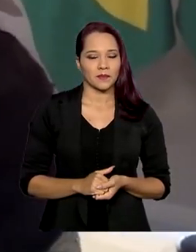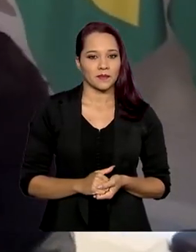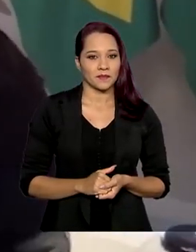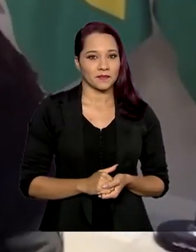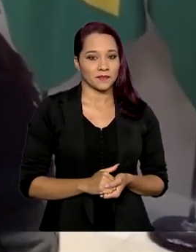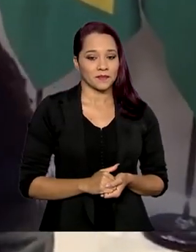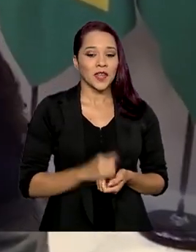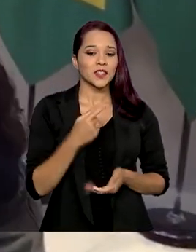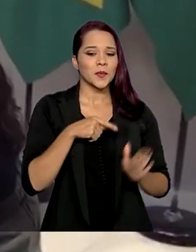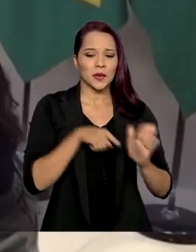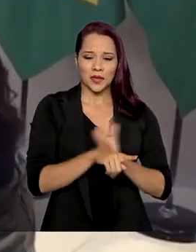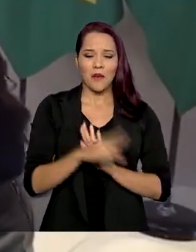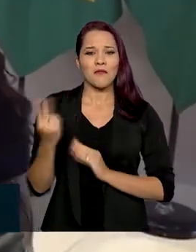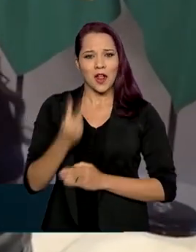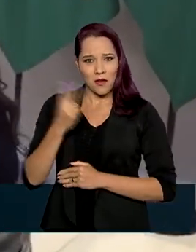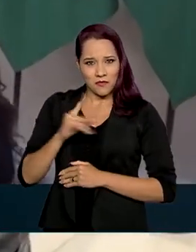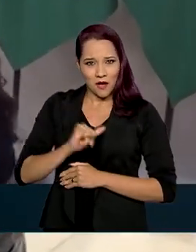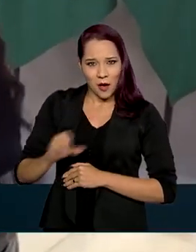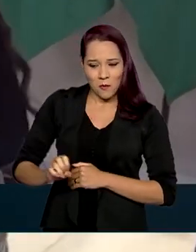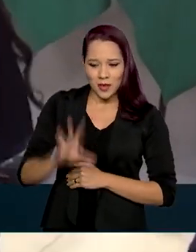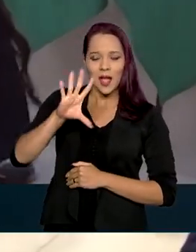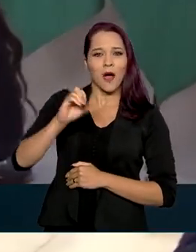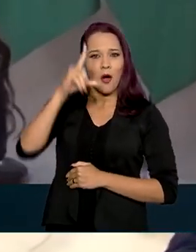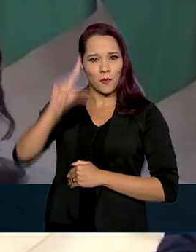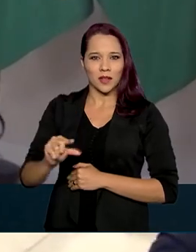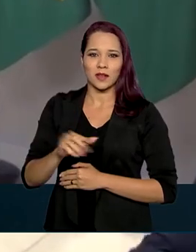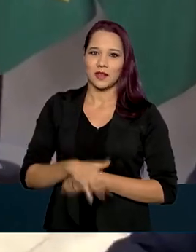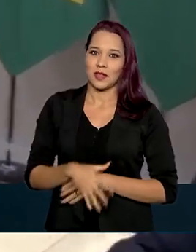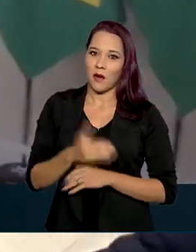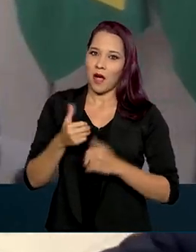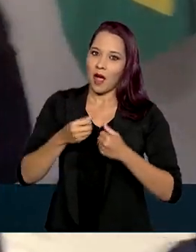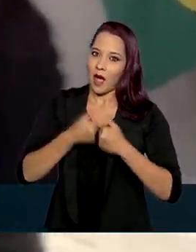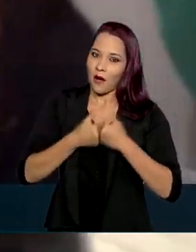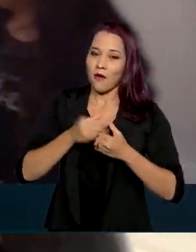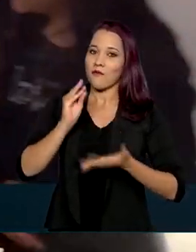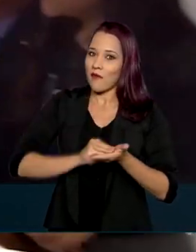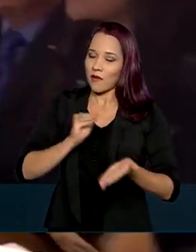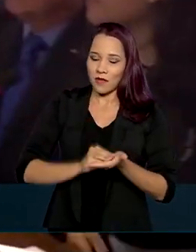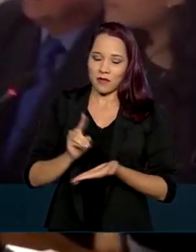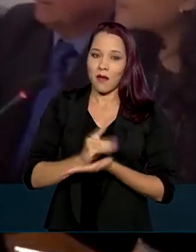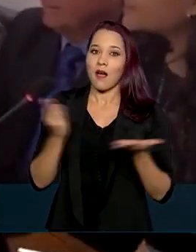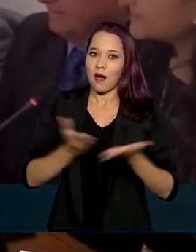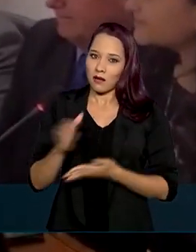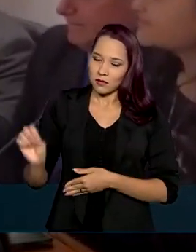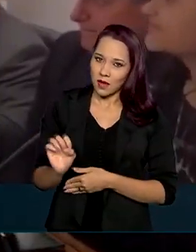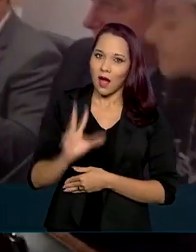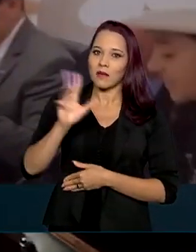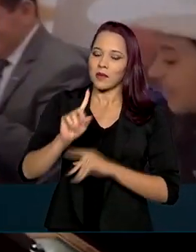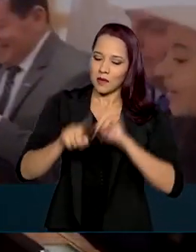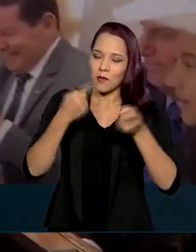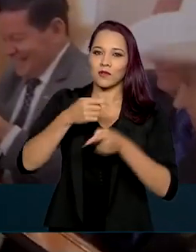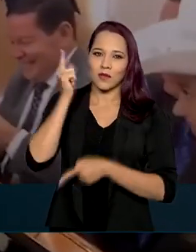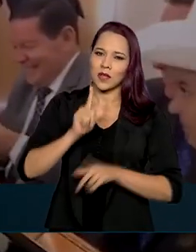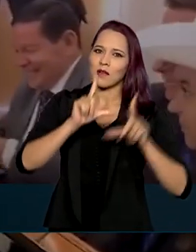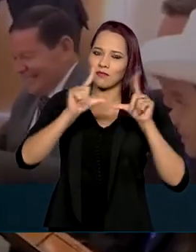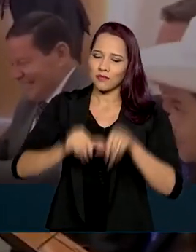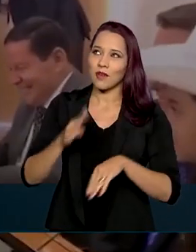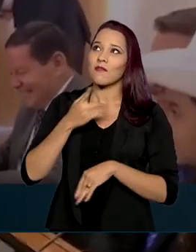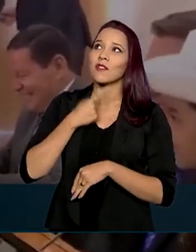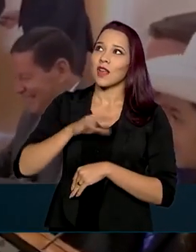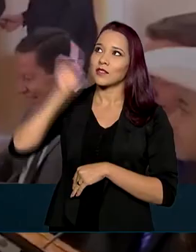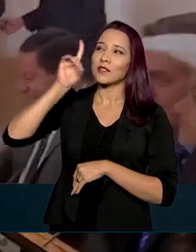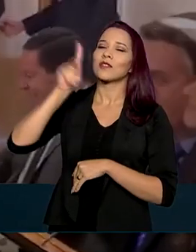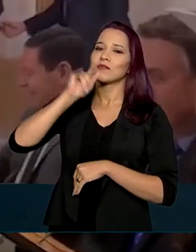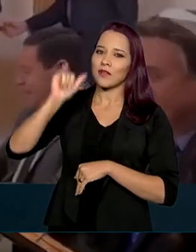O arroz não vai faltar. Agora ele está alto, mas nós vamos fazer ele baixar. Se Deus quiser, vamos ter uma